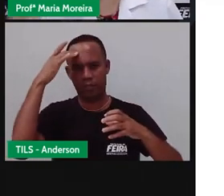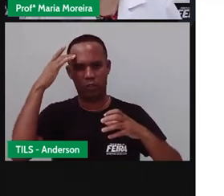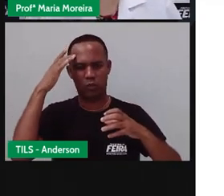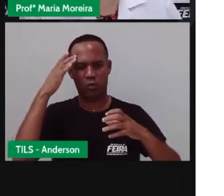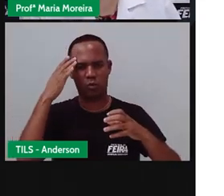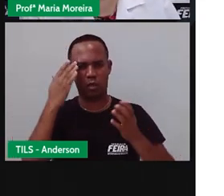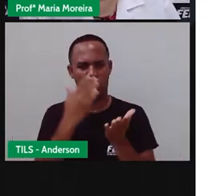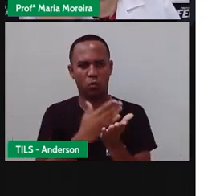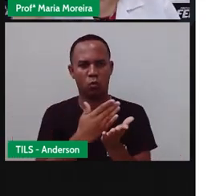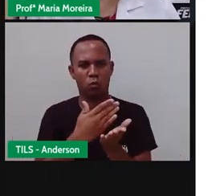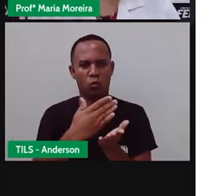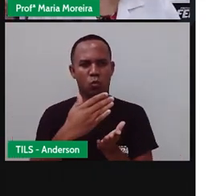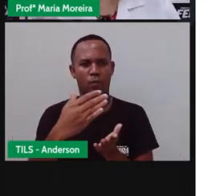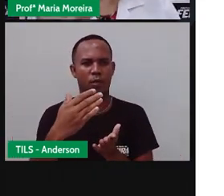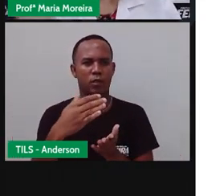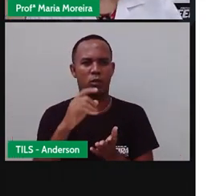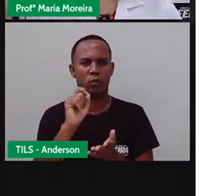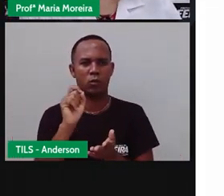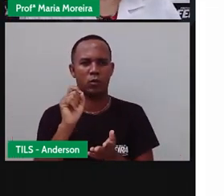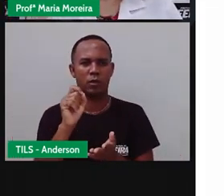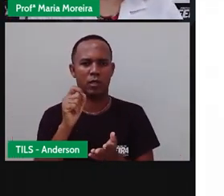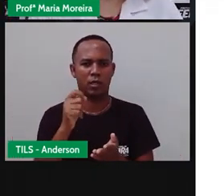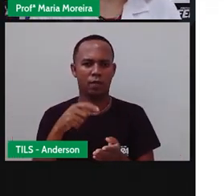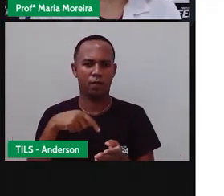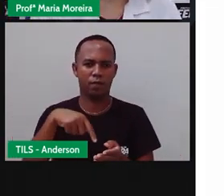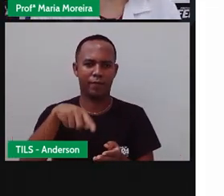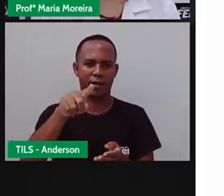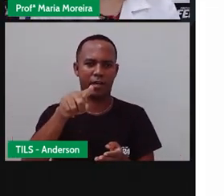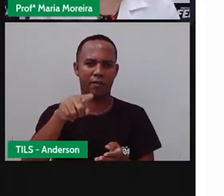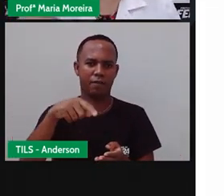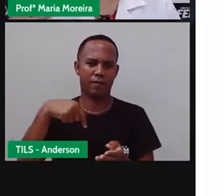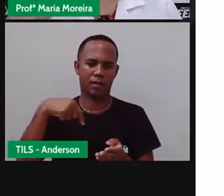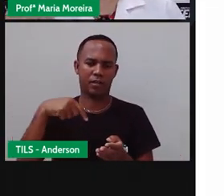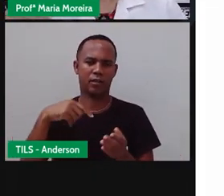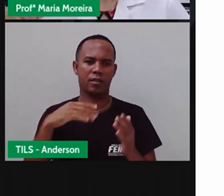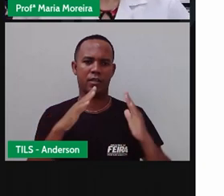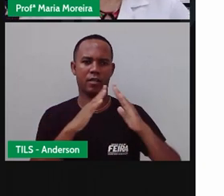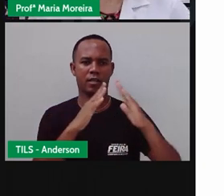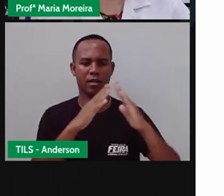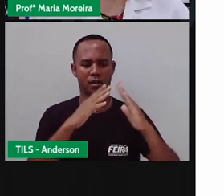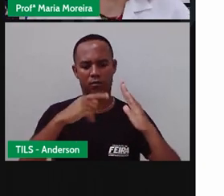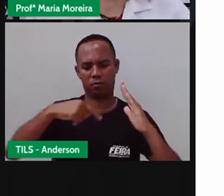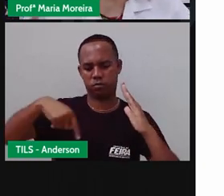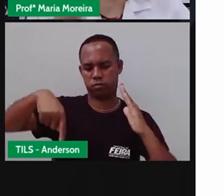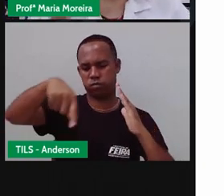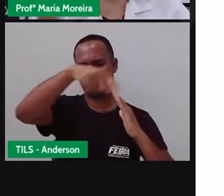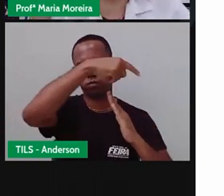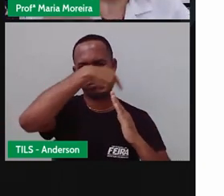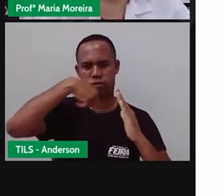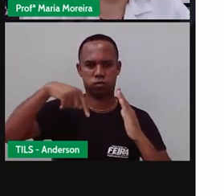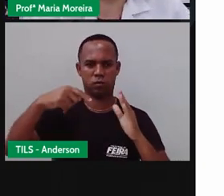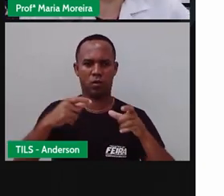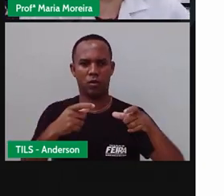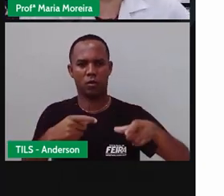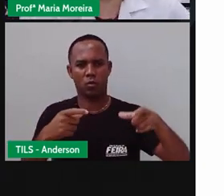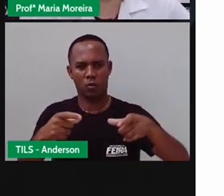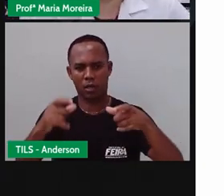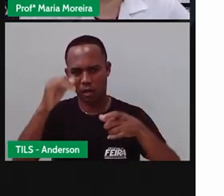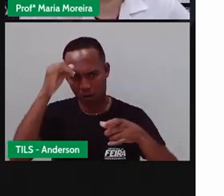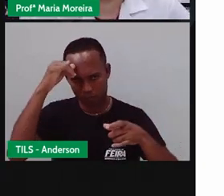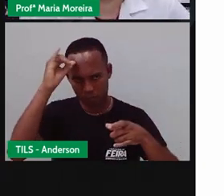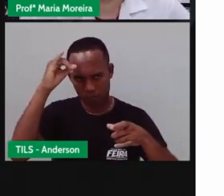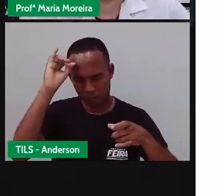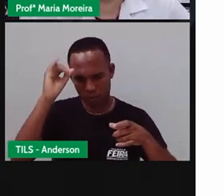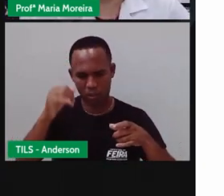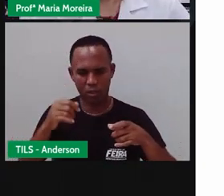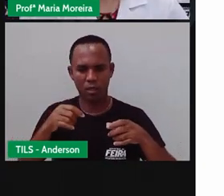comercializando em volta desse casarão. Porque os caminhos de boiadeiro, as estradas de boiadeiro